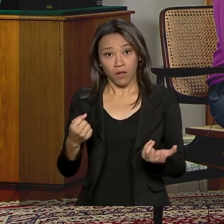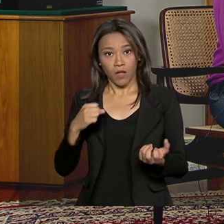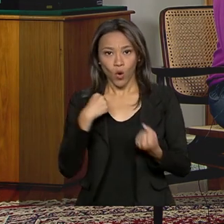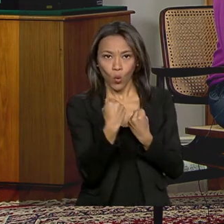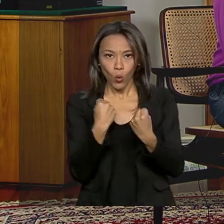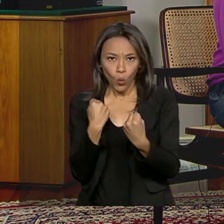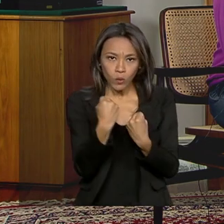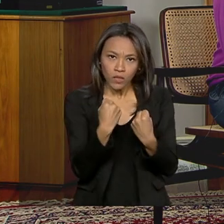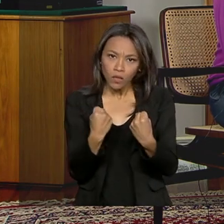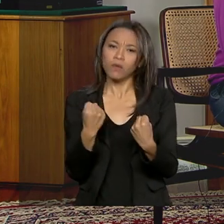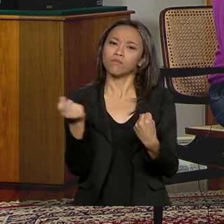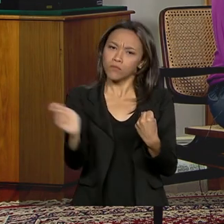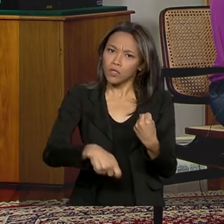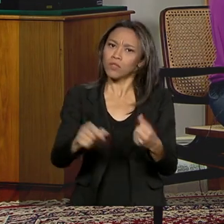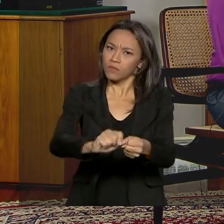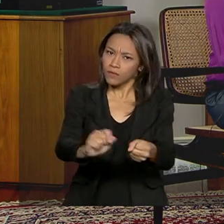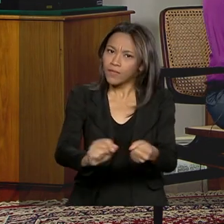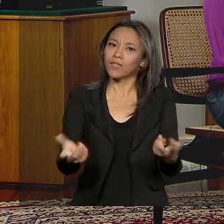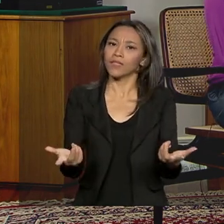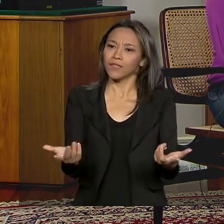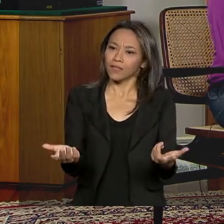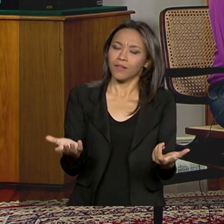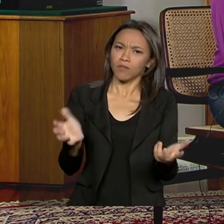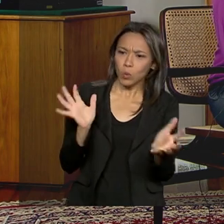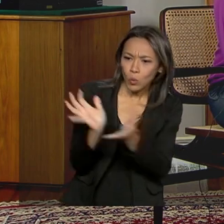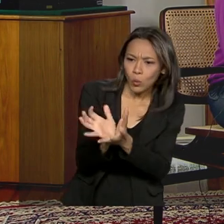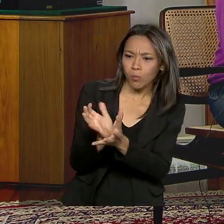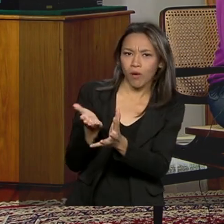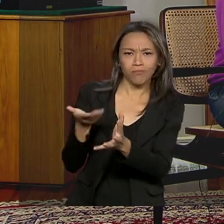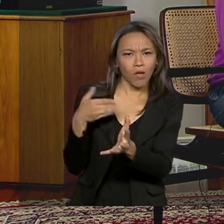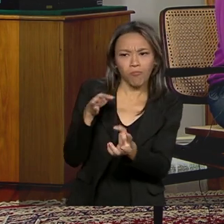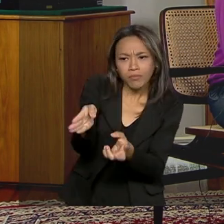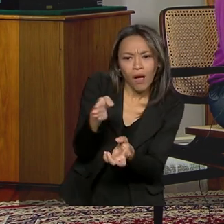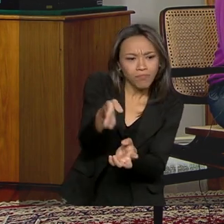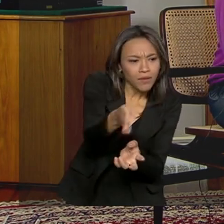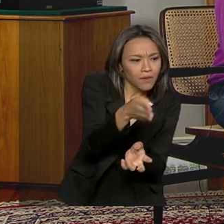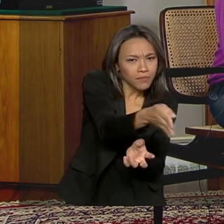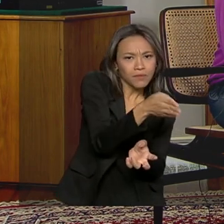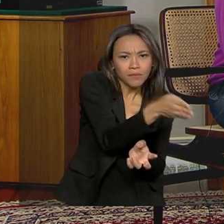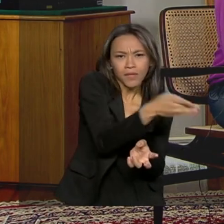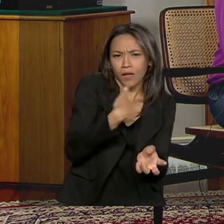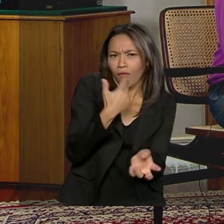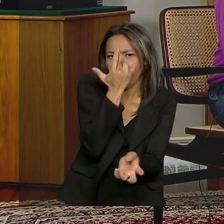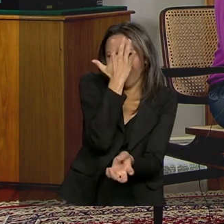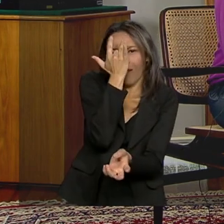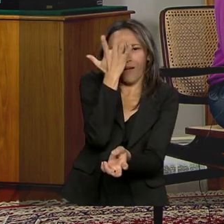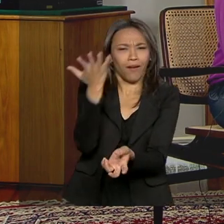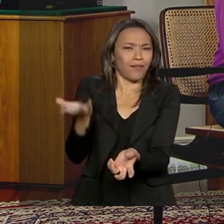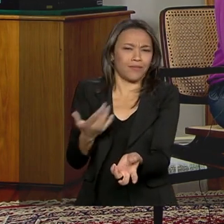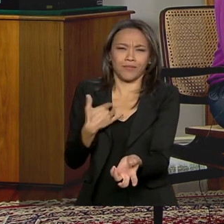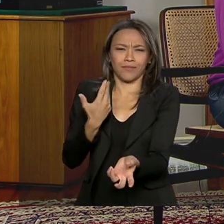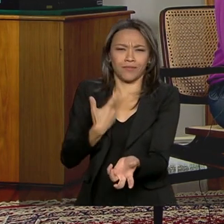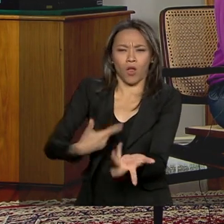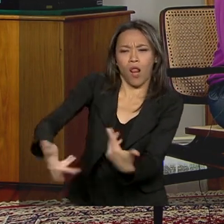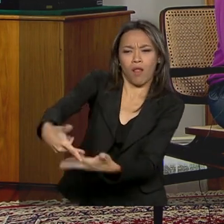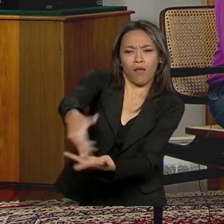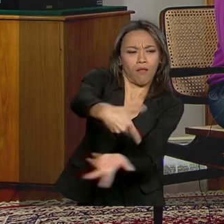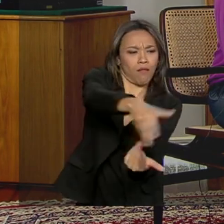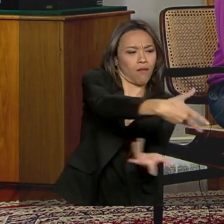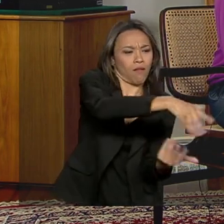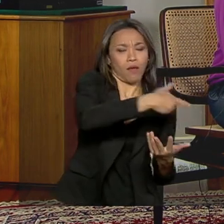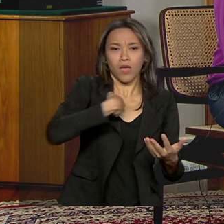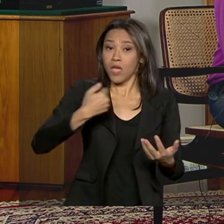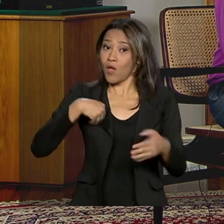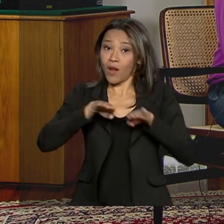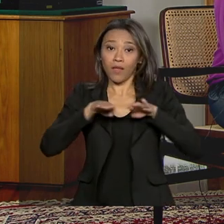entrava lá na equipe, não sei o Então, eu tinha uma facilidade muito grande de ficar na